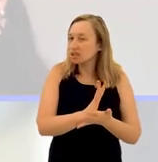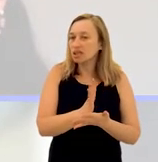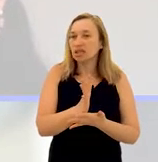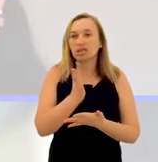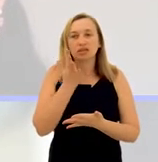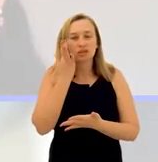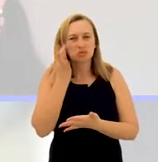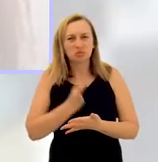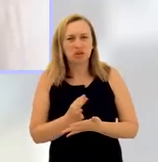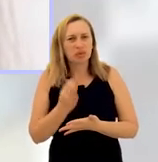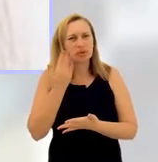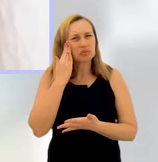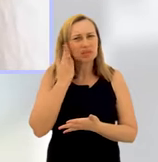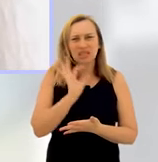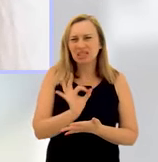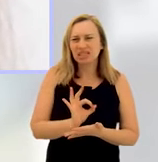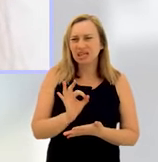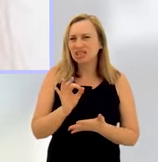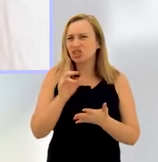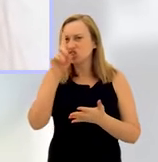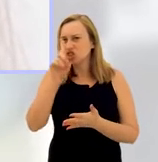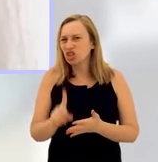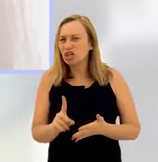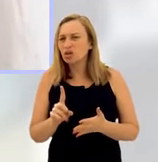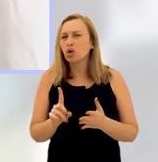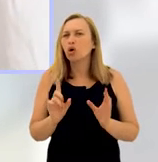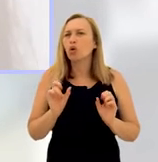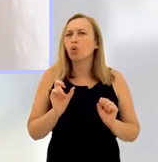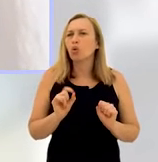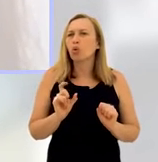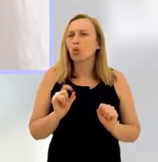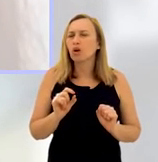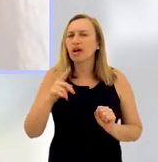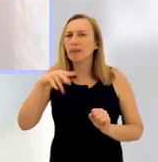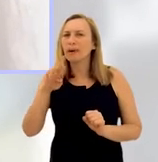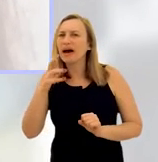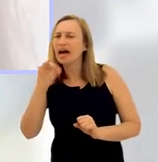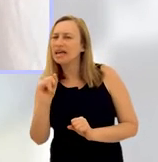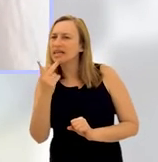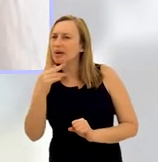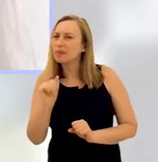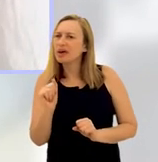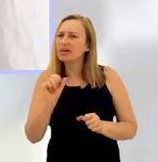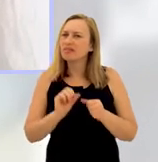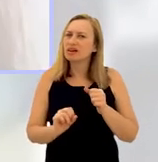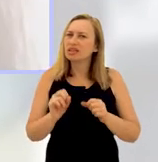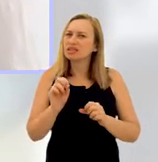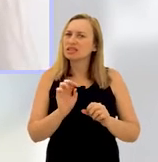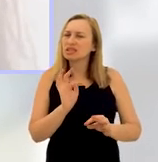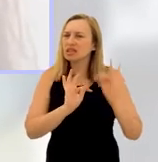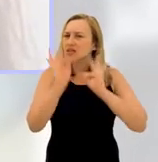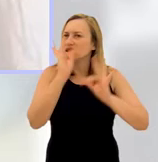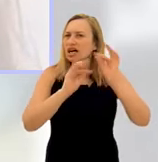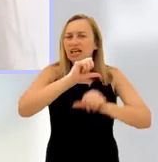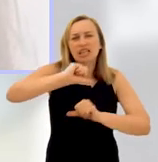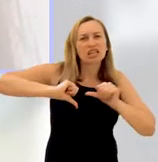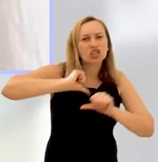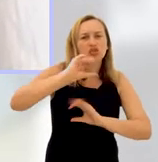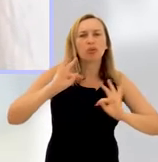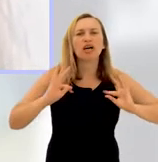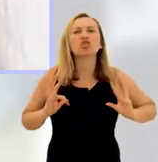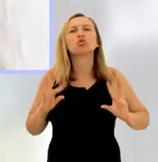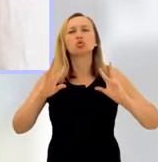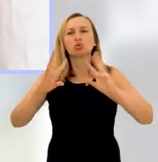nervosa, ela sem saber, ela sem entender os próprios direitos. O que o Maria da Penha faz, o que a tecnologia faz é